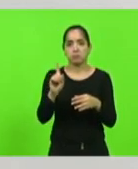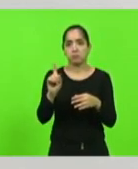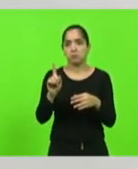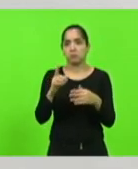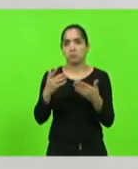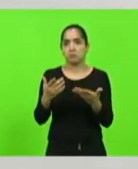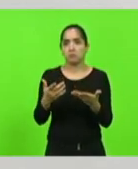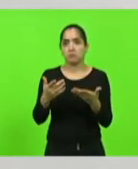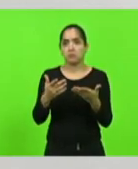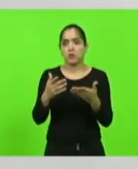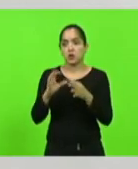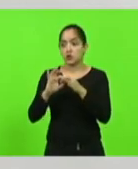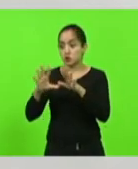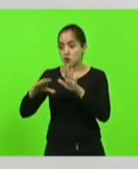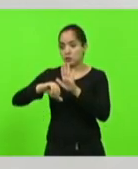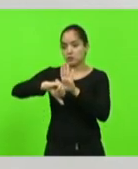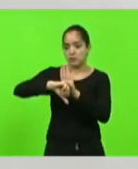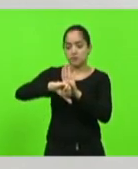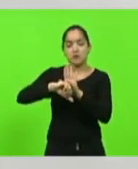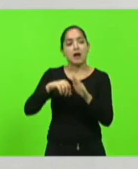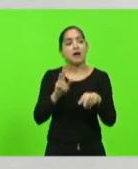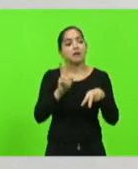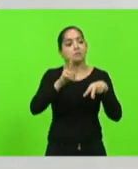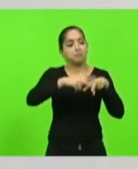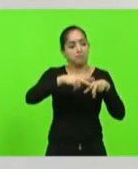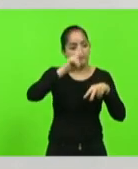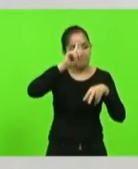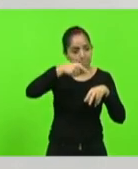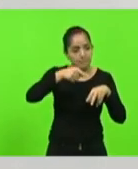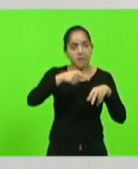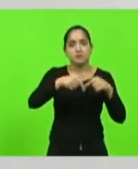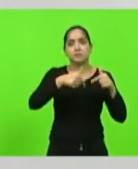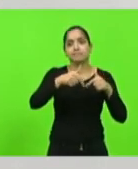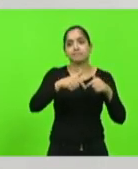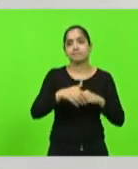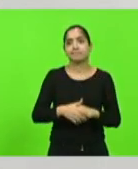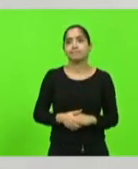solta bandido, prende trabalhador. Tá, obrigado, atenção de todos.